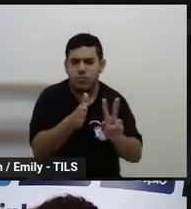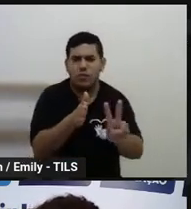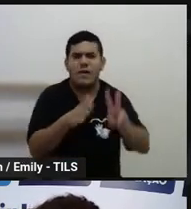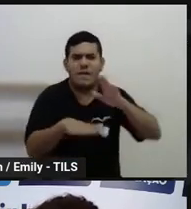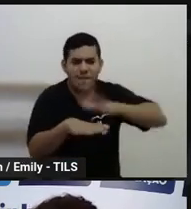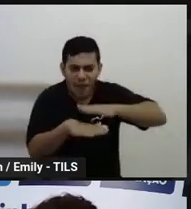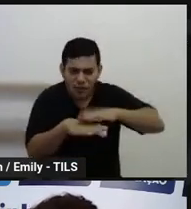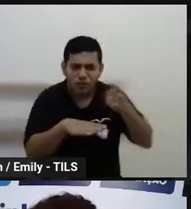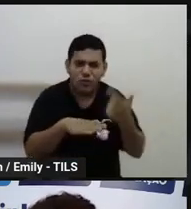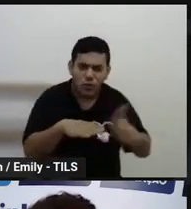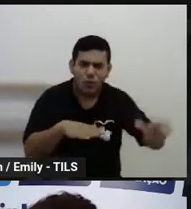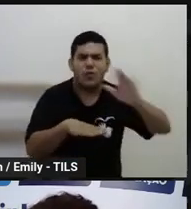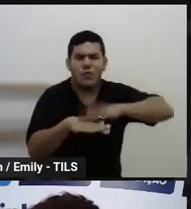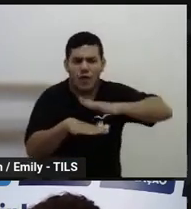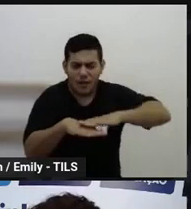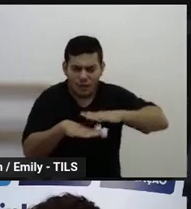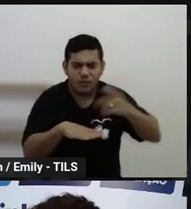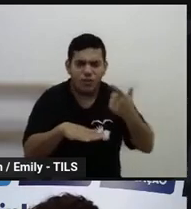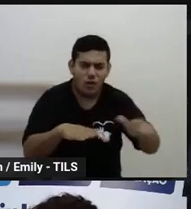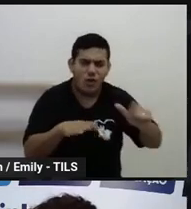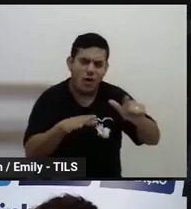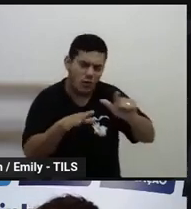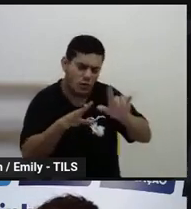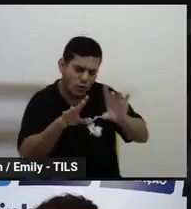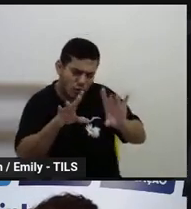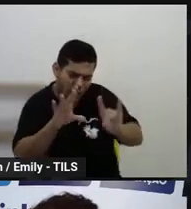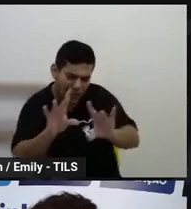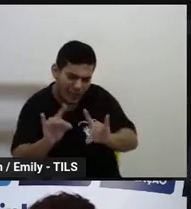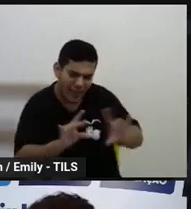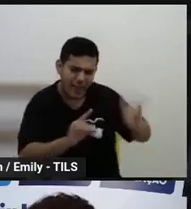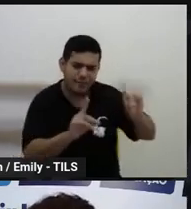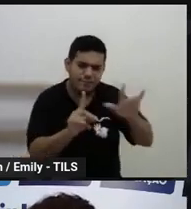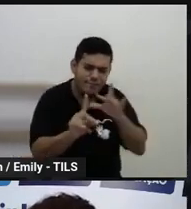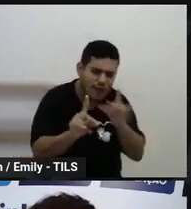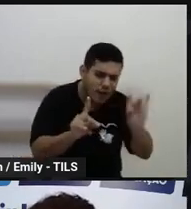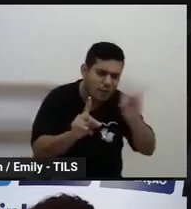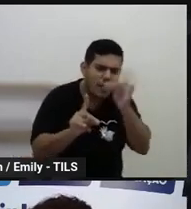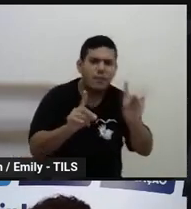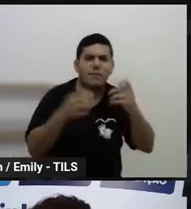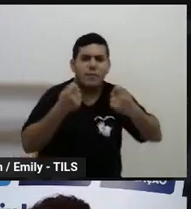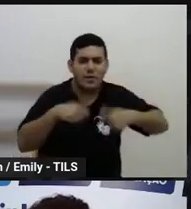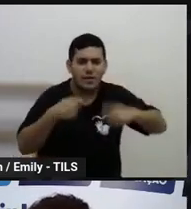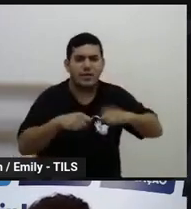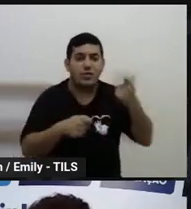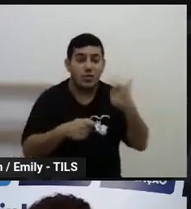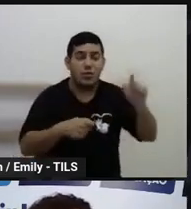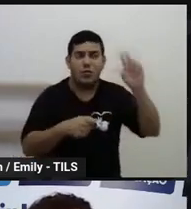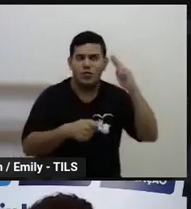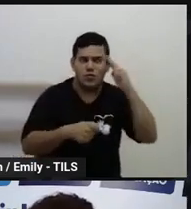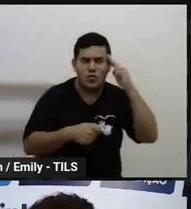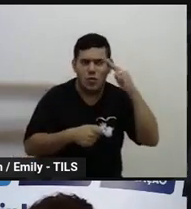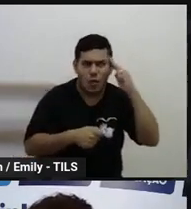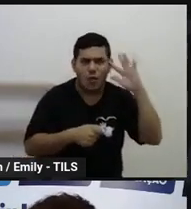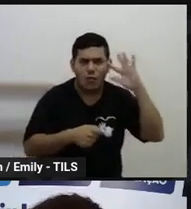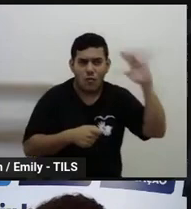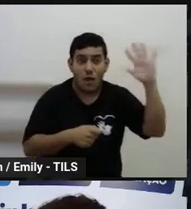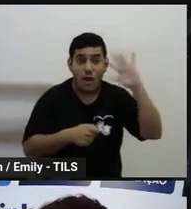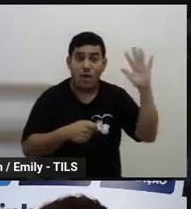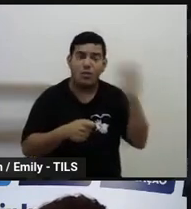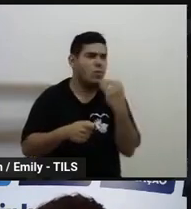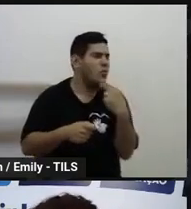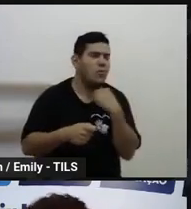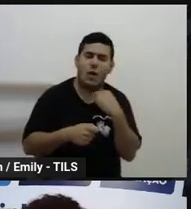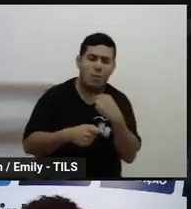Às vezes, a gente precisa retocar os nossos sonhos, a gente precisa refazer os nossos sonhos. A gente só não pode deixar de